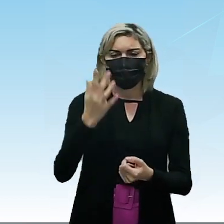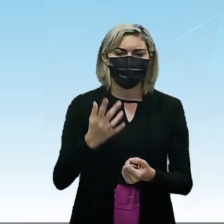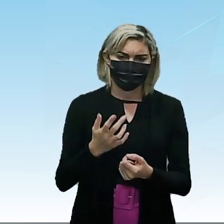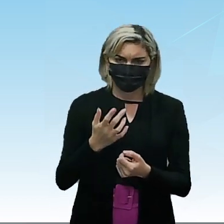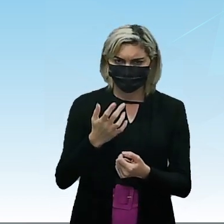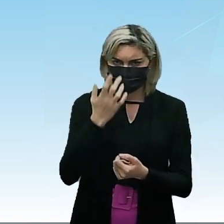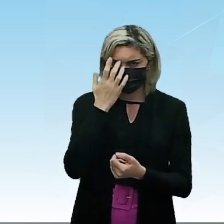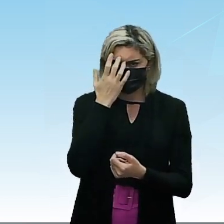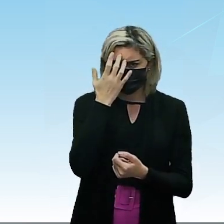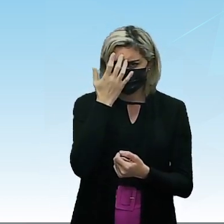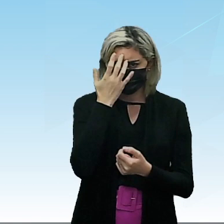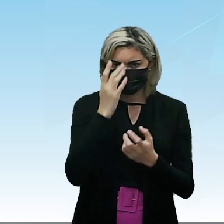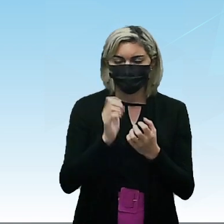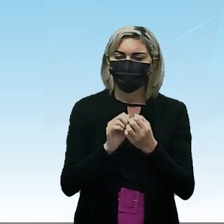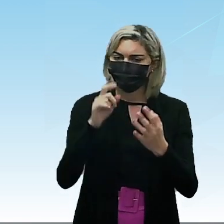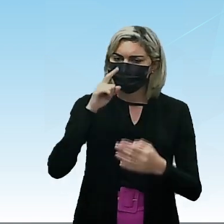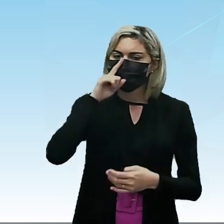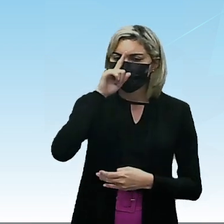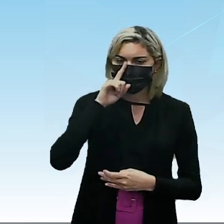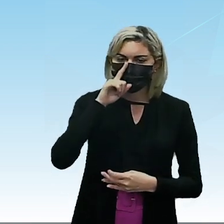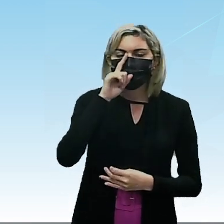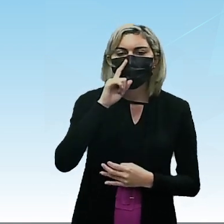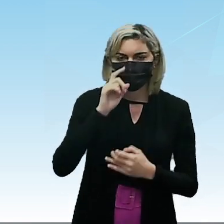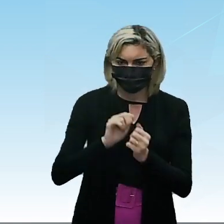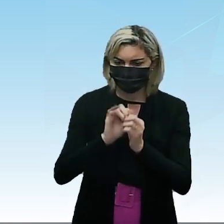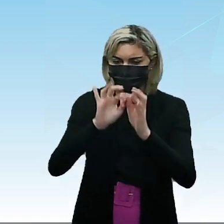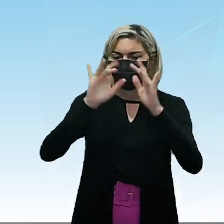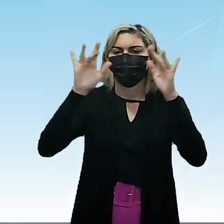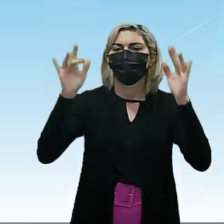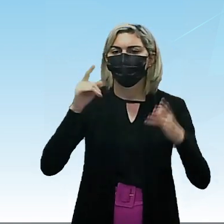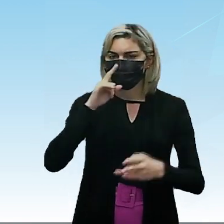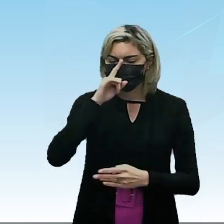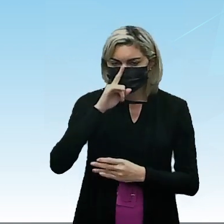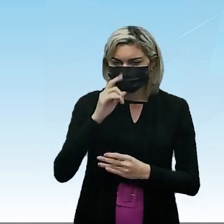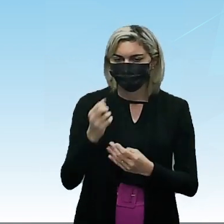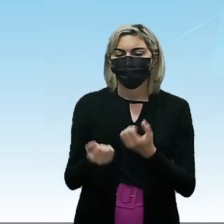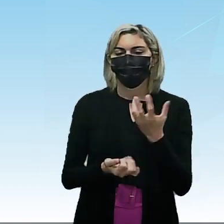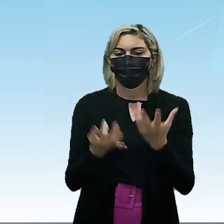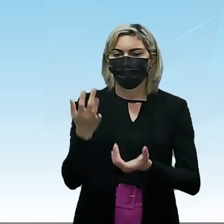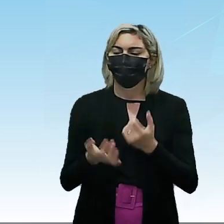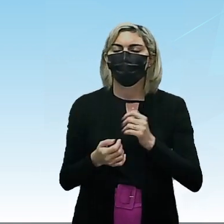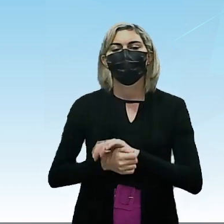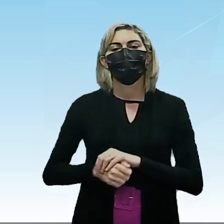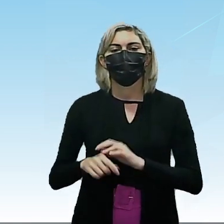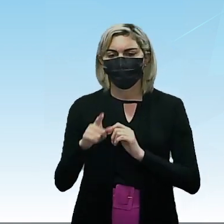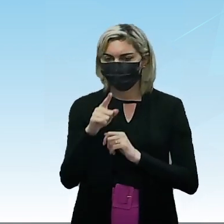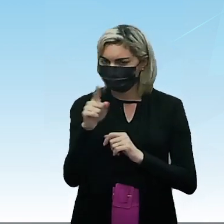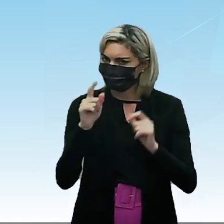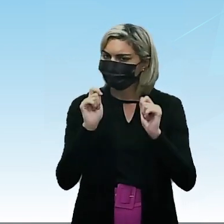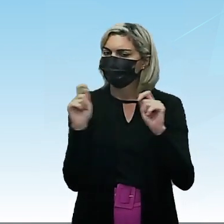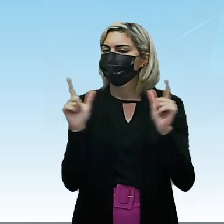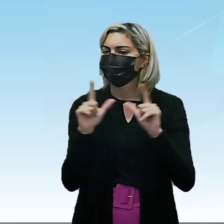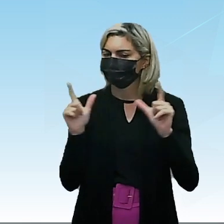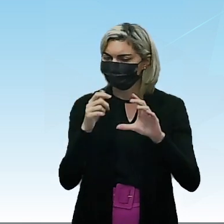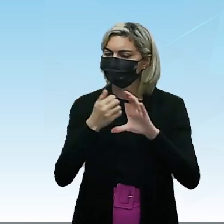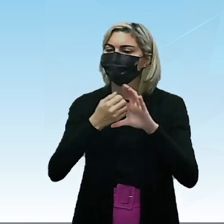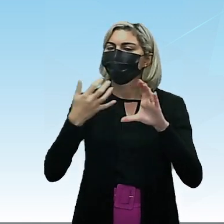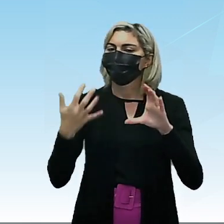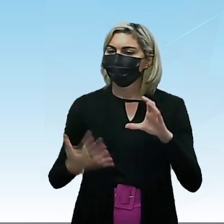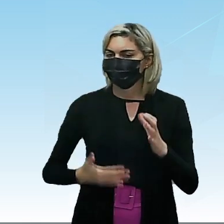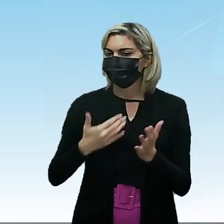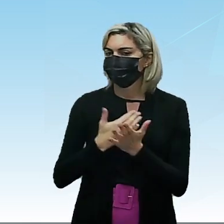centelha, o que torna ele perigoso. Tá bom, pessoal? Então, fica ligado aí nessas características